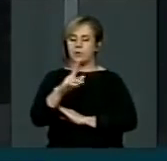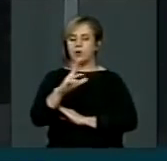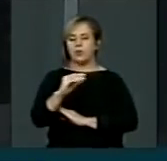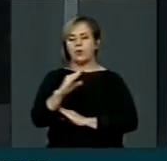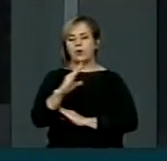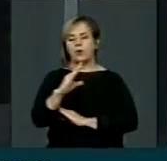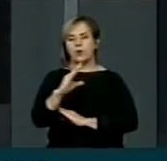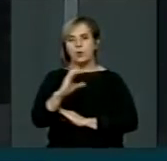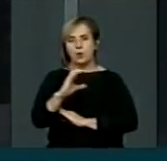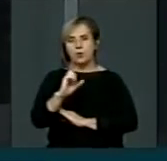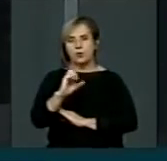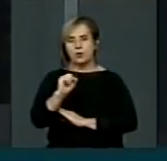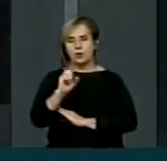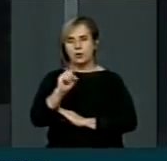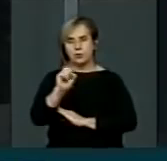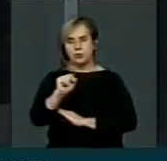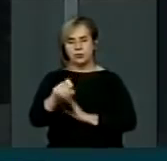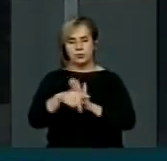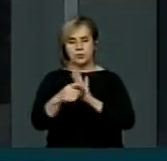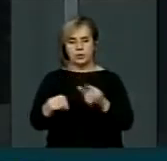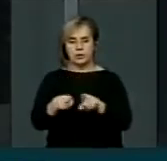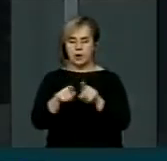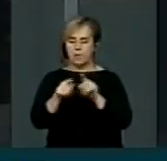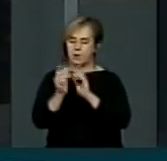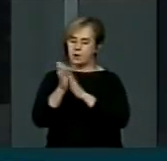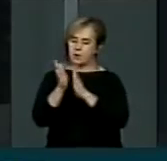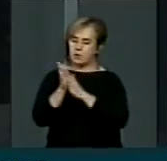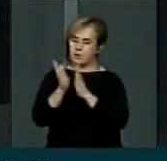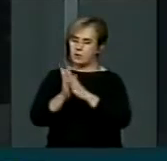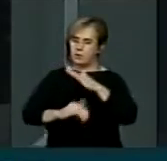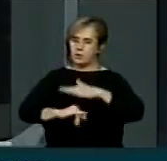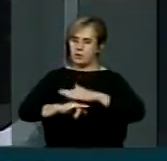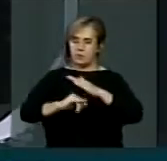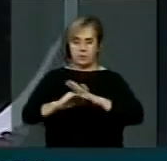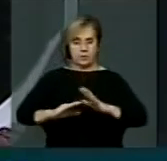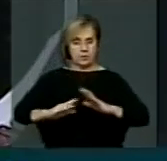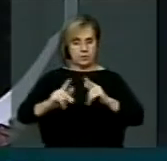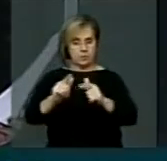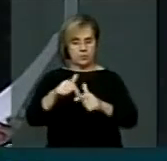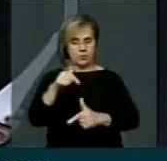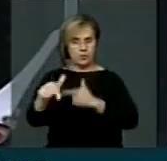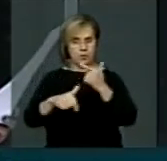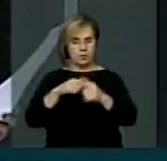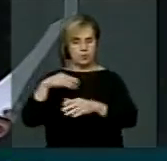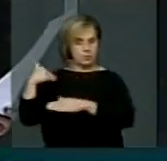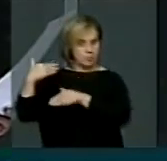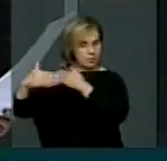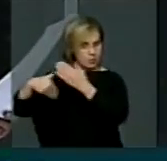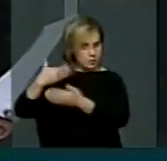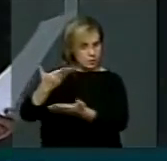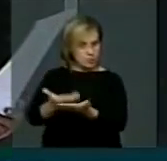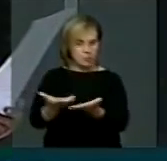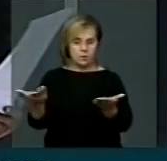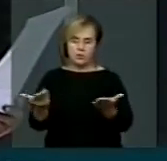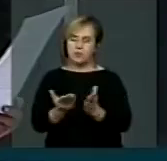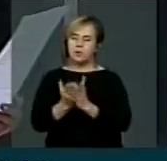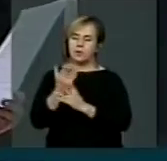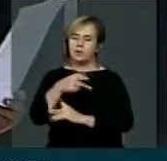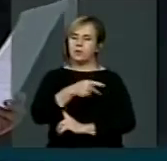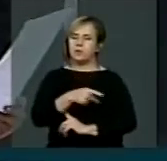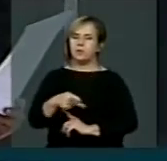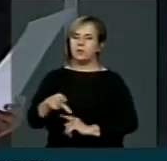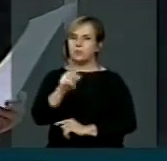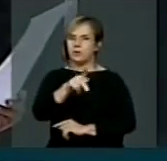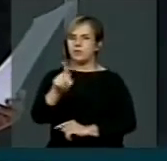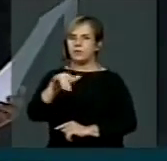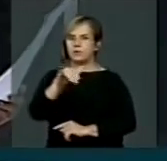E na oportunidade também, queremos aqui para amenizar a instituição por todo o trabalho realizado até o presente, na figura do professor Jacir